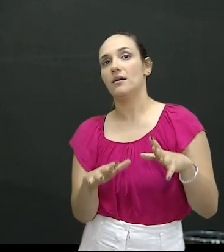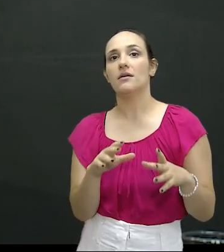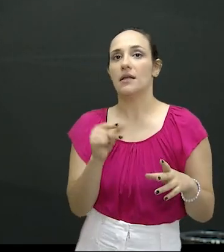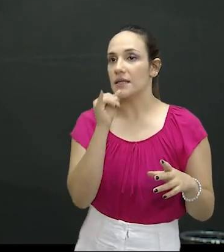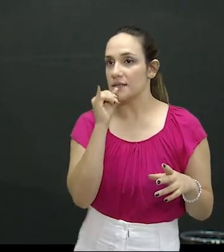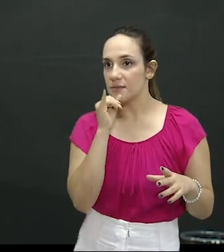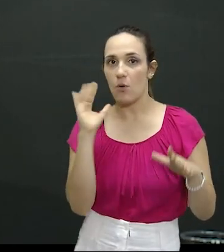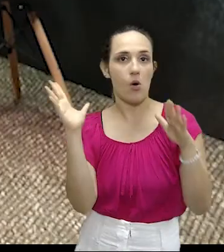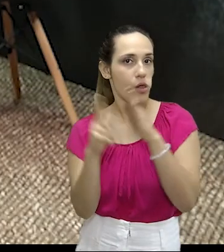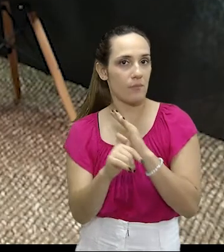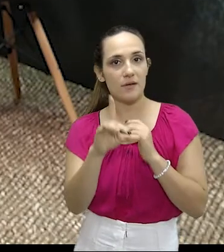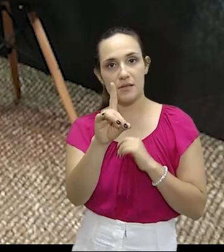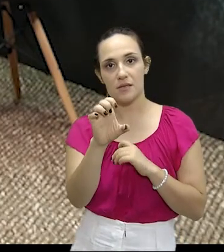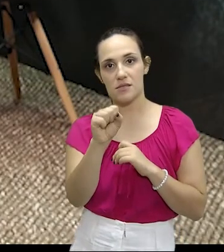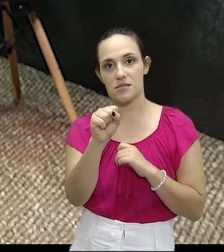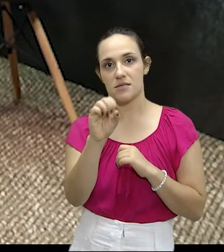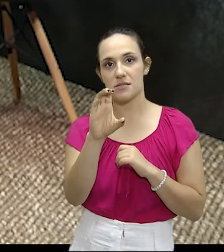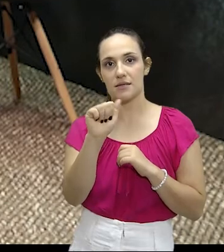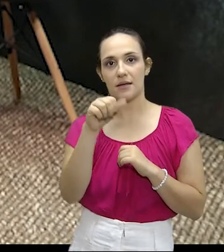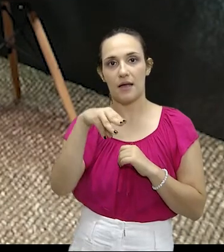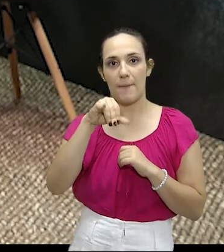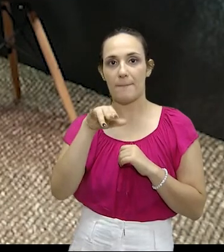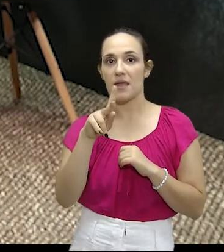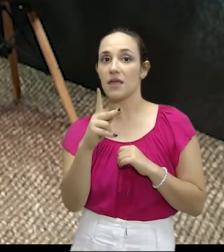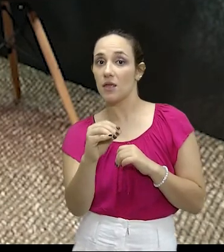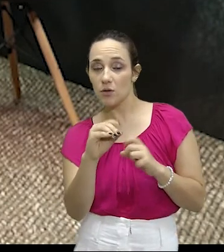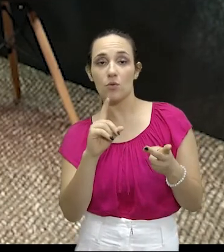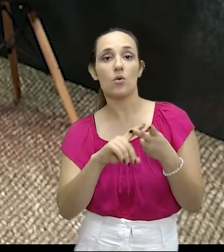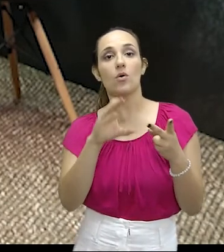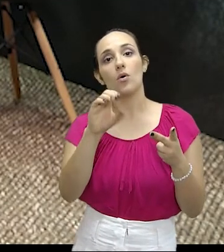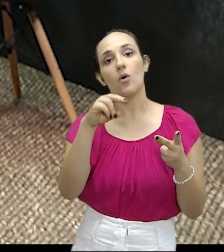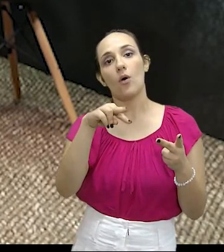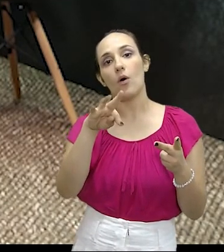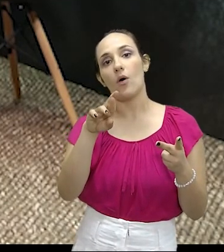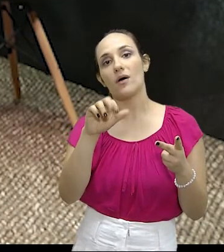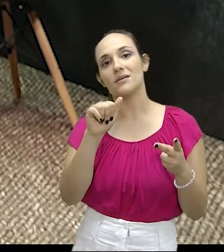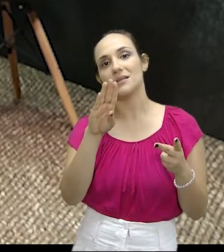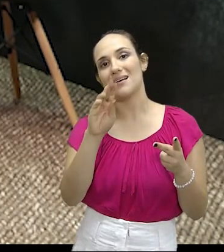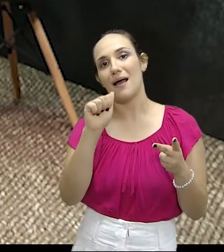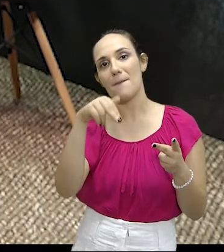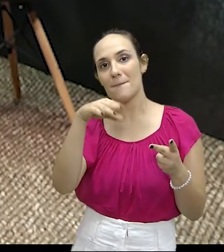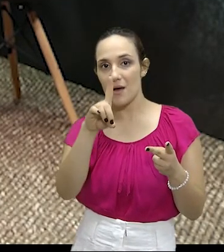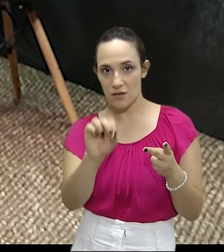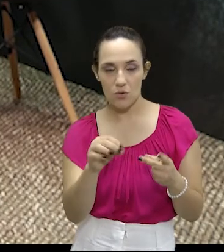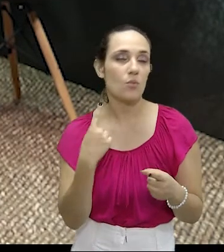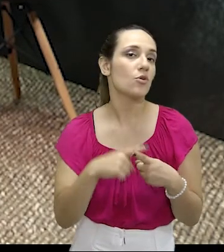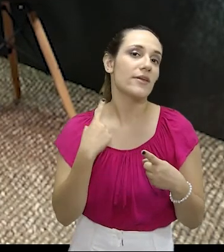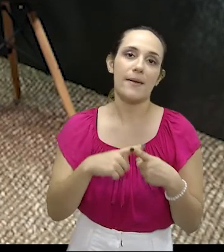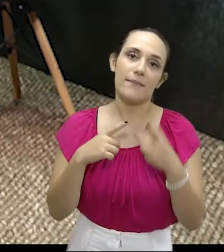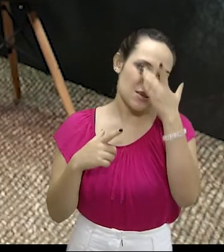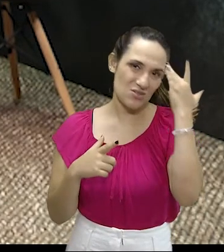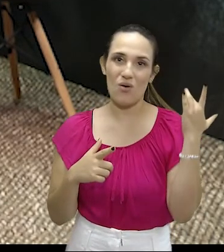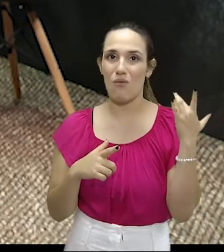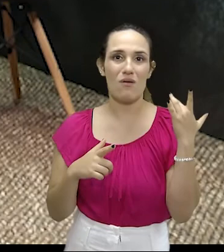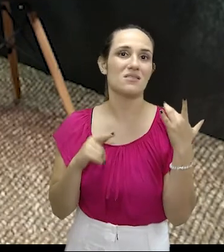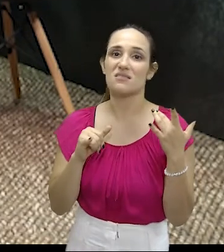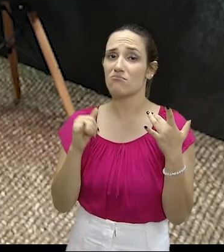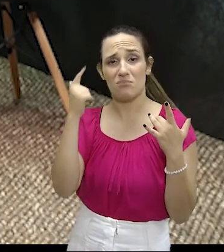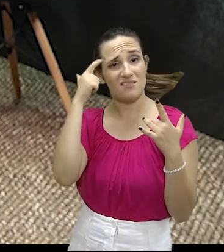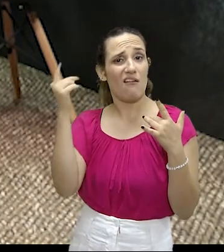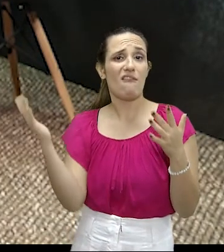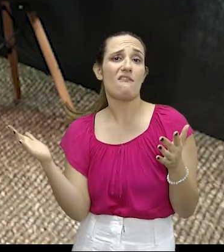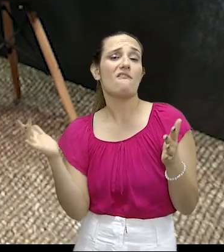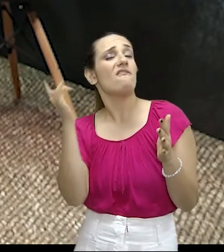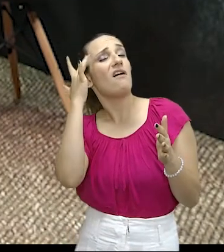contrabando também, que se aqui não houver esse combate, é visto como território livre e toda uma gama de criminosos virão para o nosso estado, é de sua importância para que